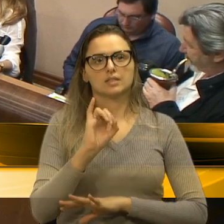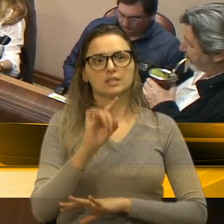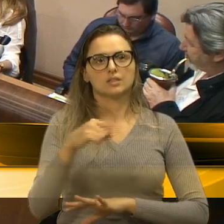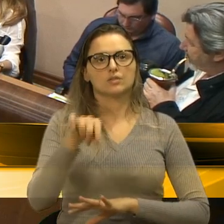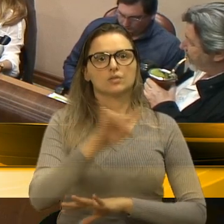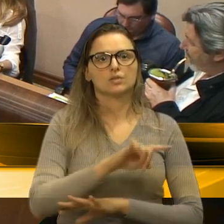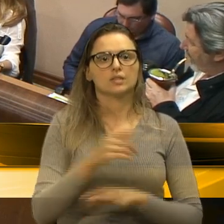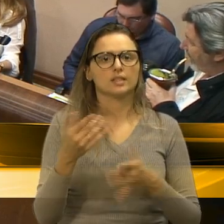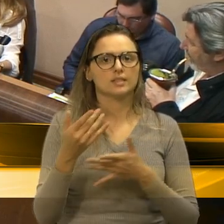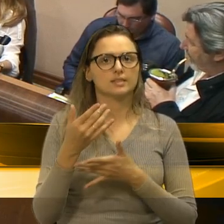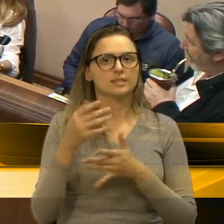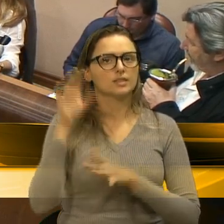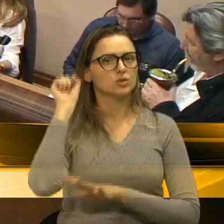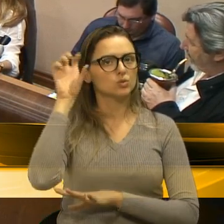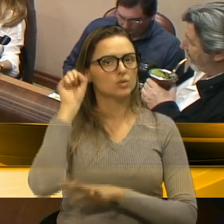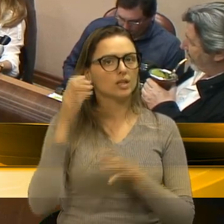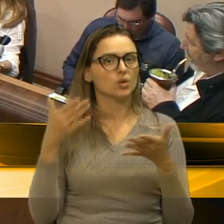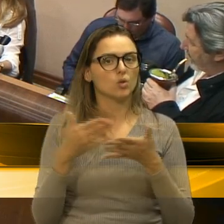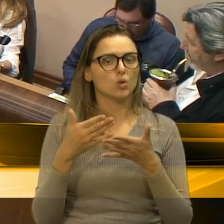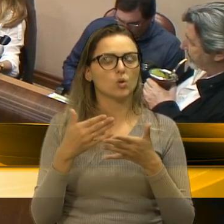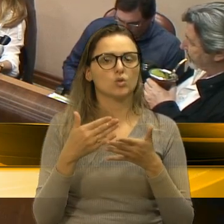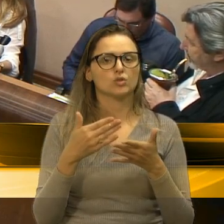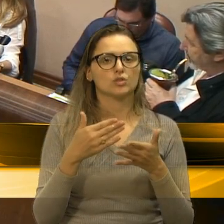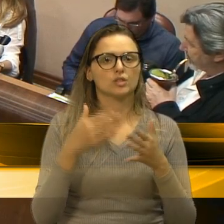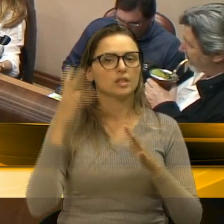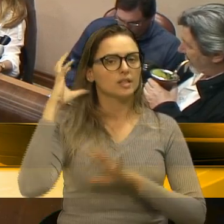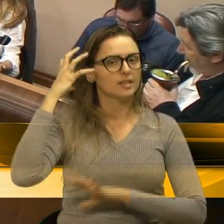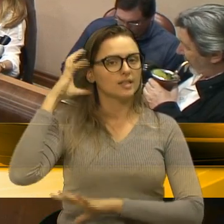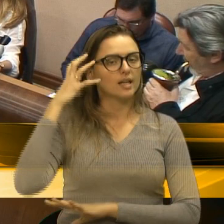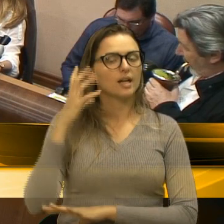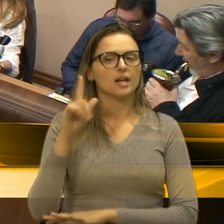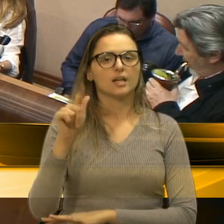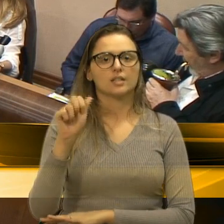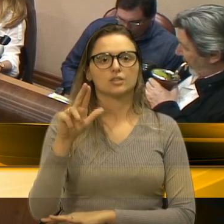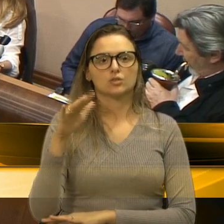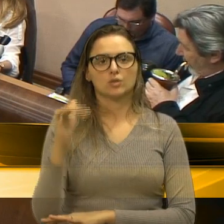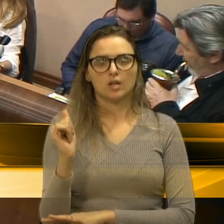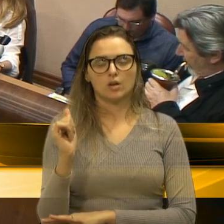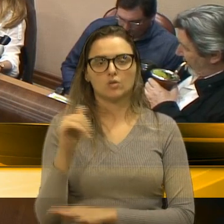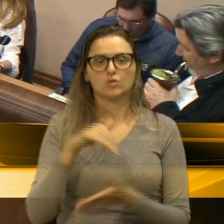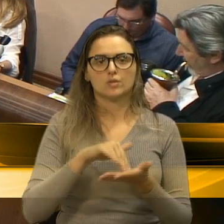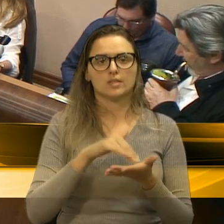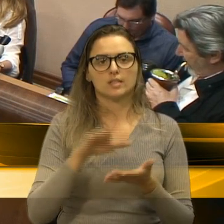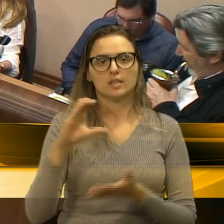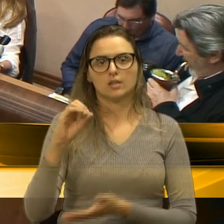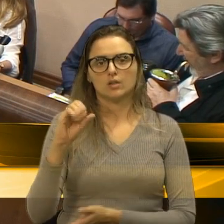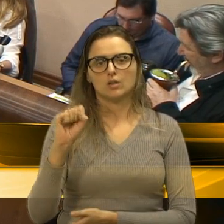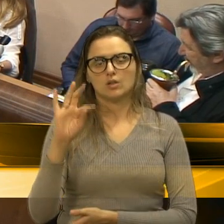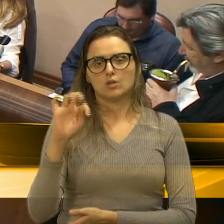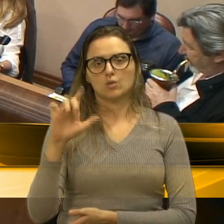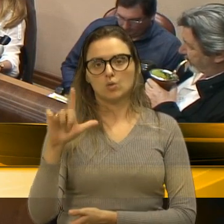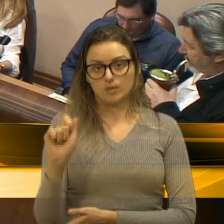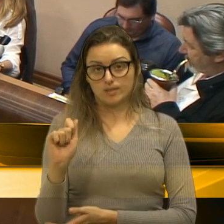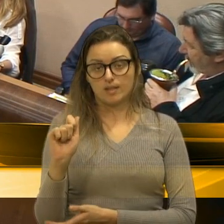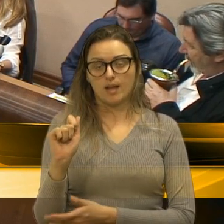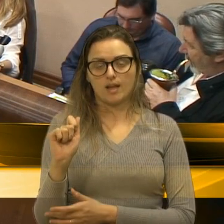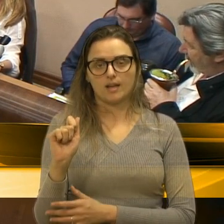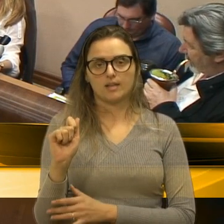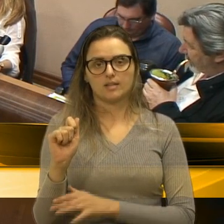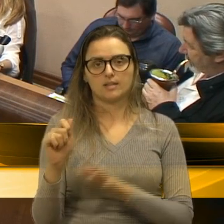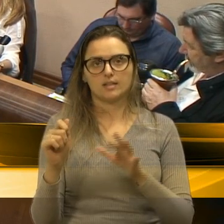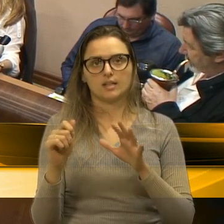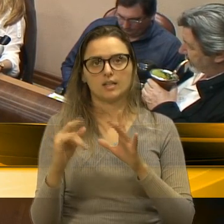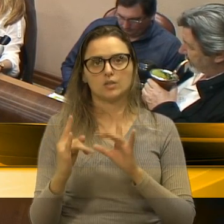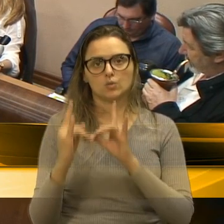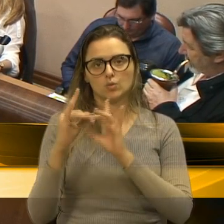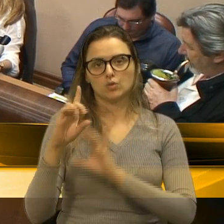hoje na Rádio Gaúcha, o secretário do Estado, Costela, deu entrevista, e ele detalhou mais